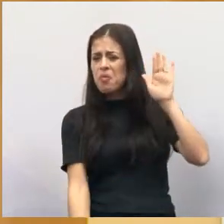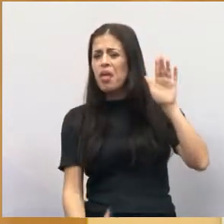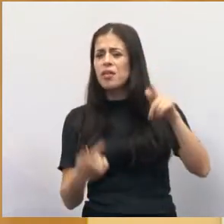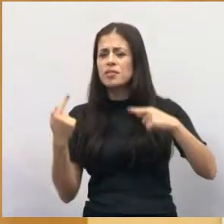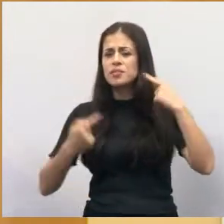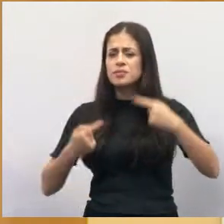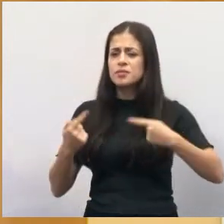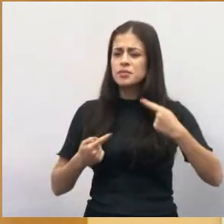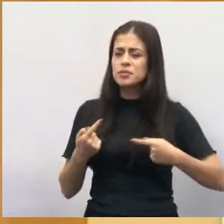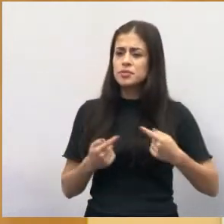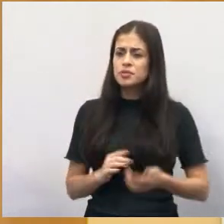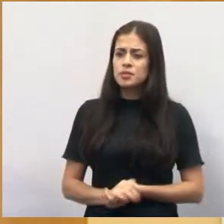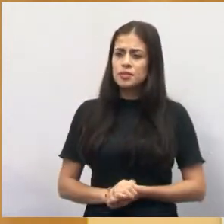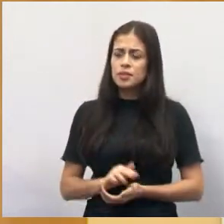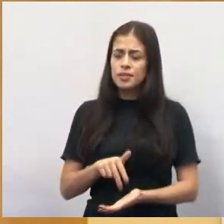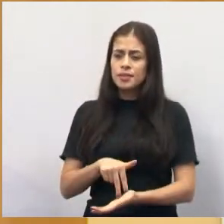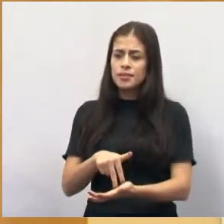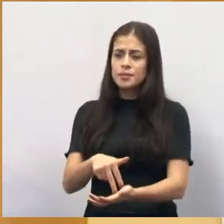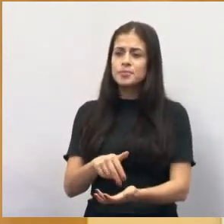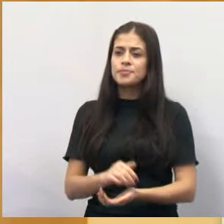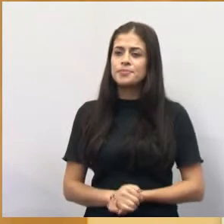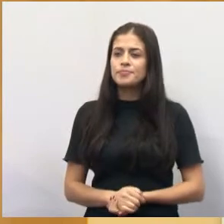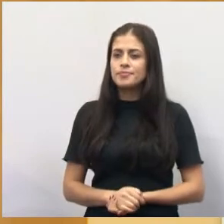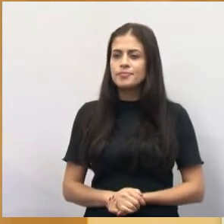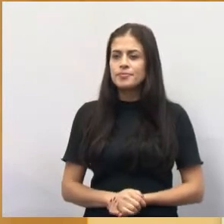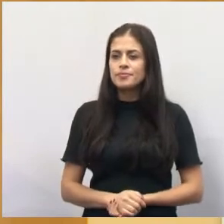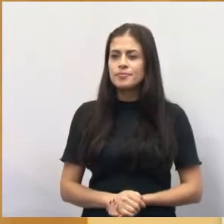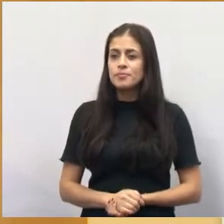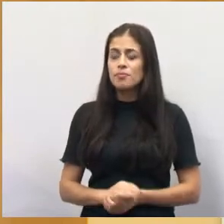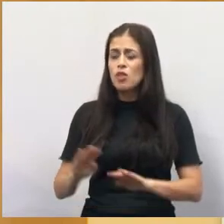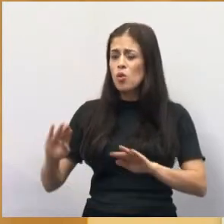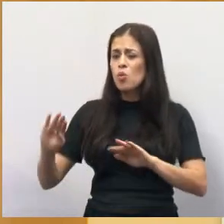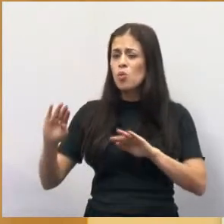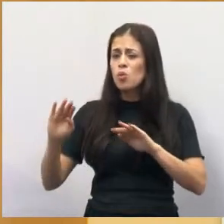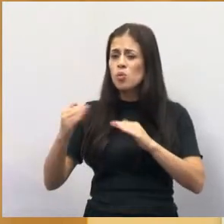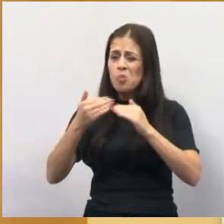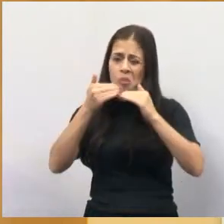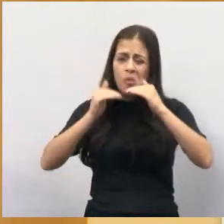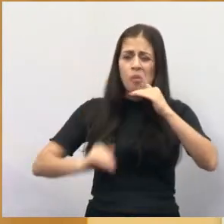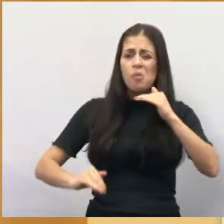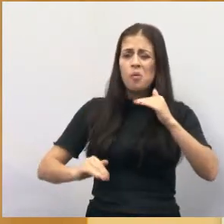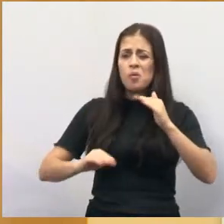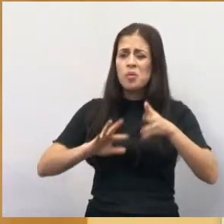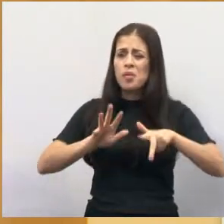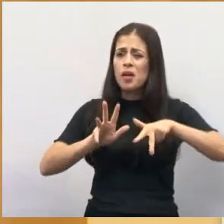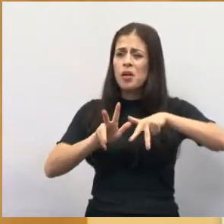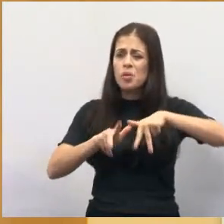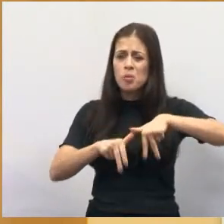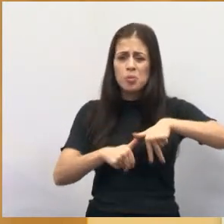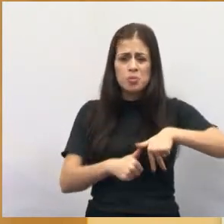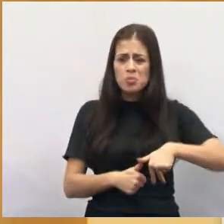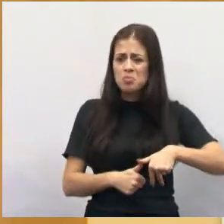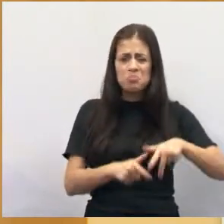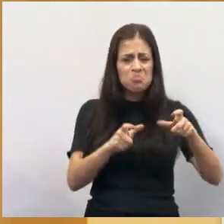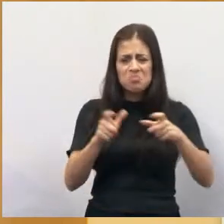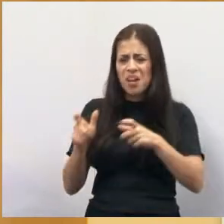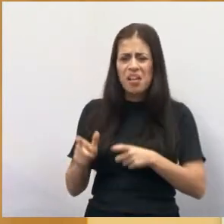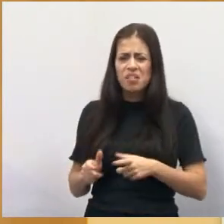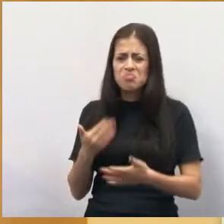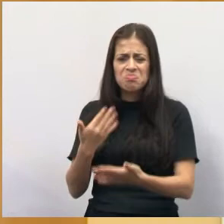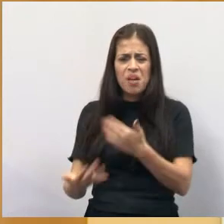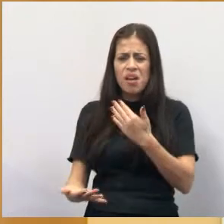tribuna. Só repetindo, sou contra a corrupção em qualquer lugar que ela estiver. Qualquer lugar.